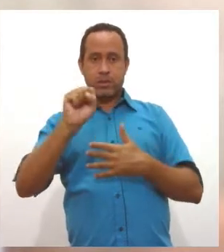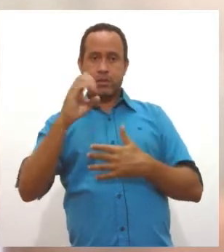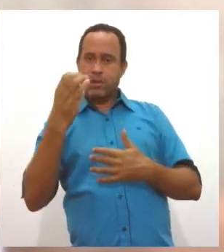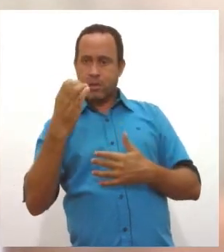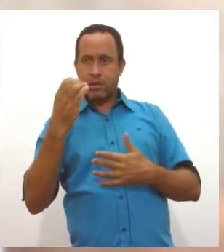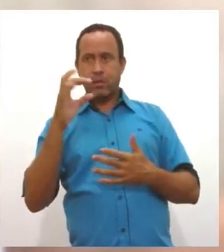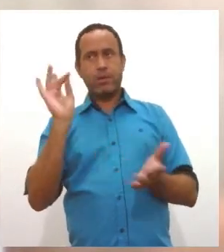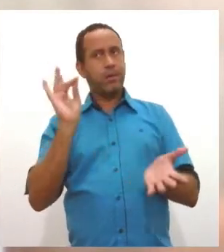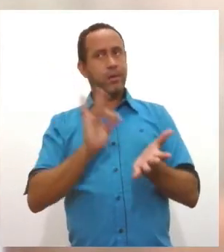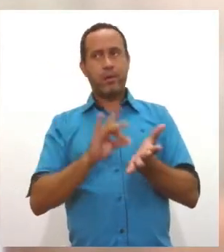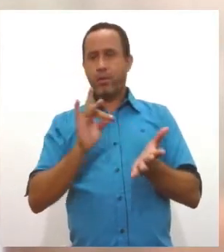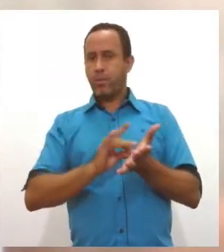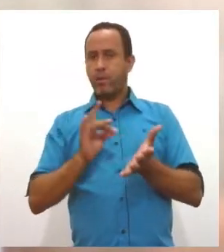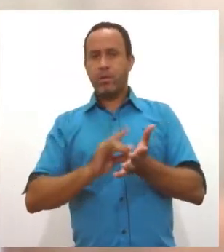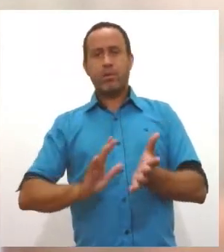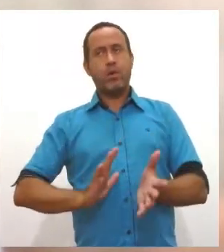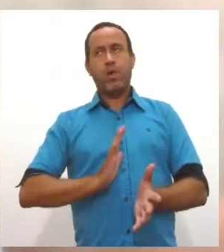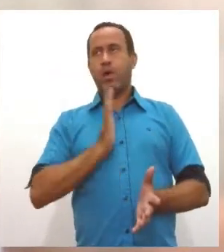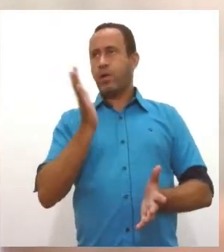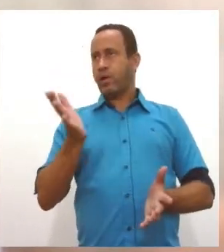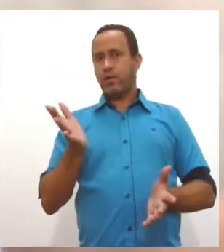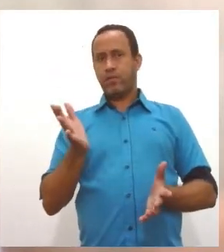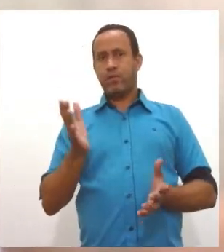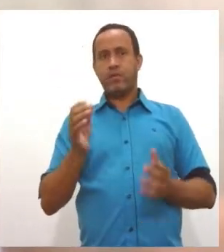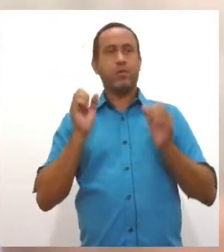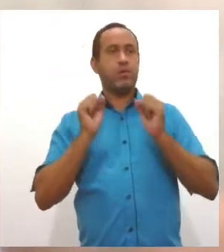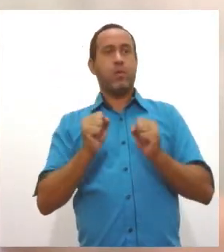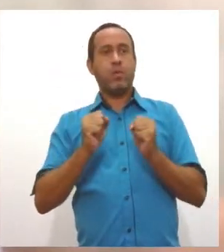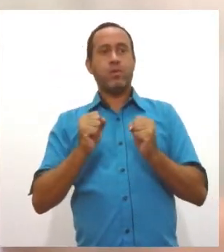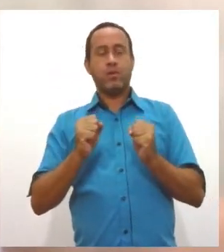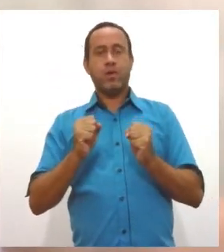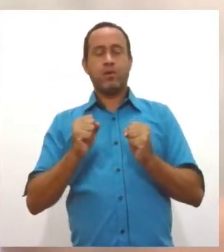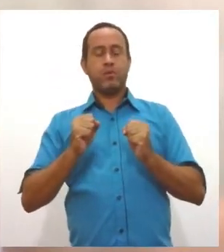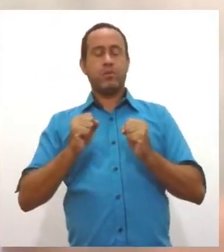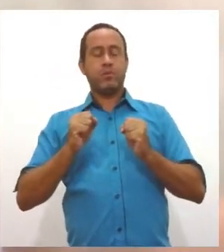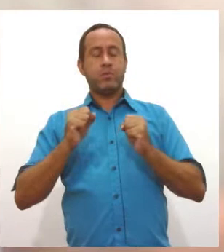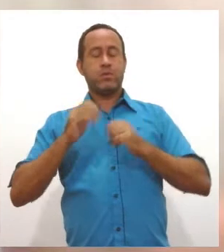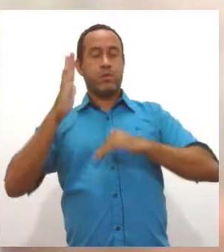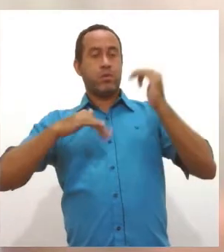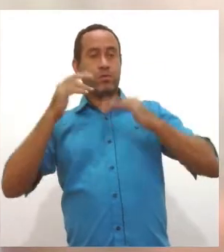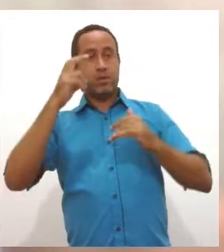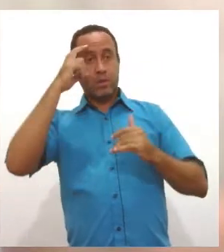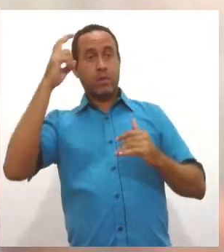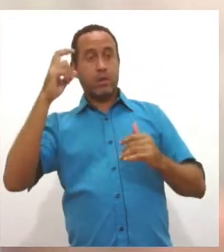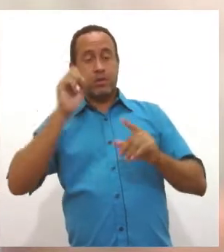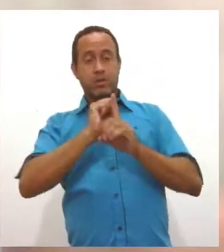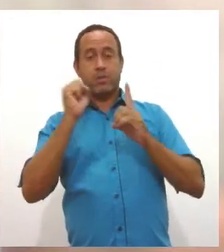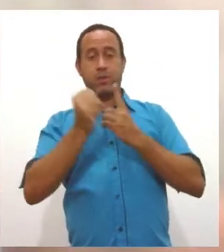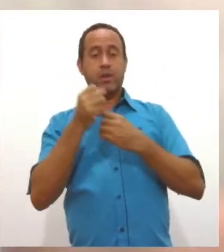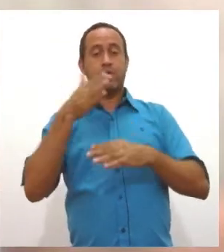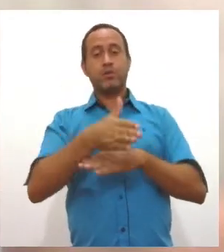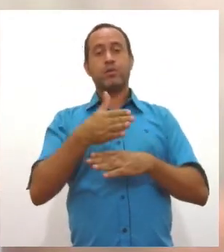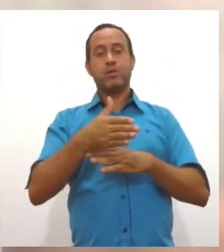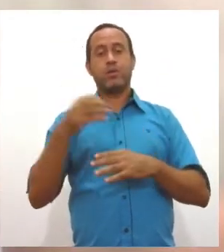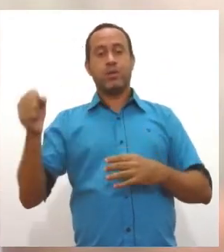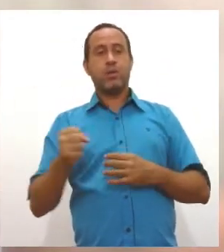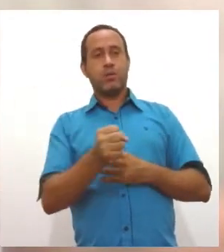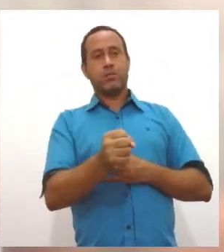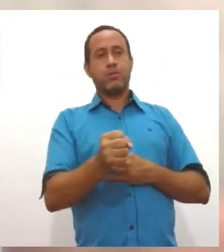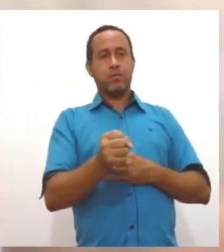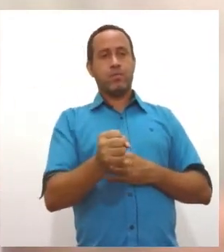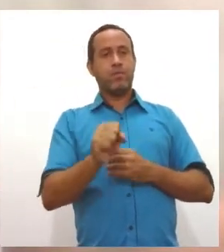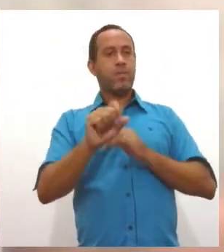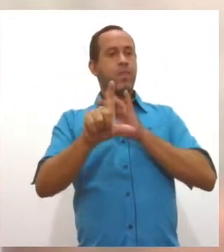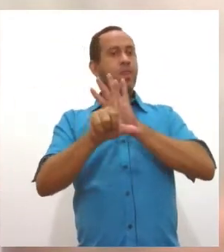Realmente é como se nós não pudéssemos ocupar locais de destaque na nossa sociedade. Isso não é o que a